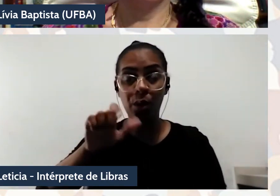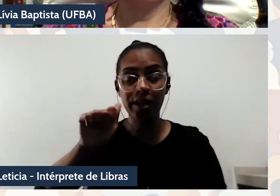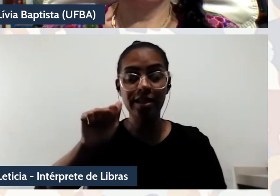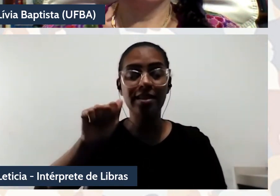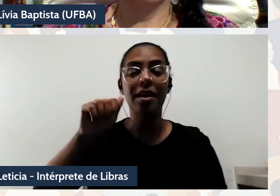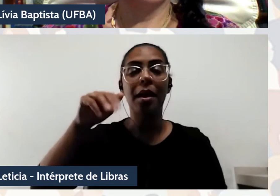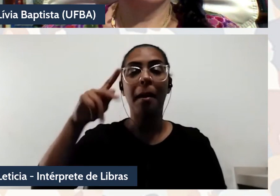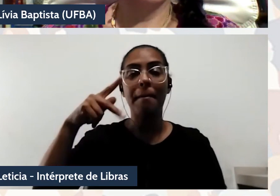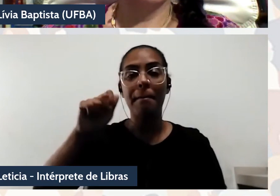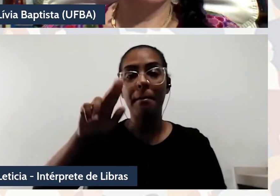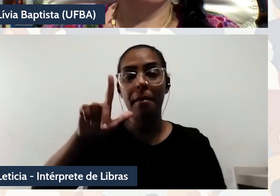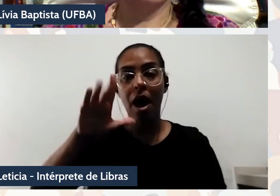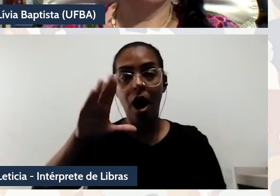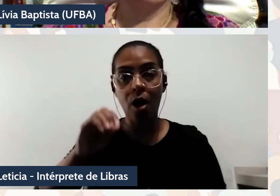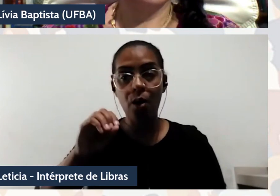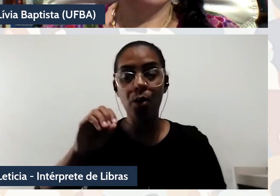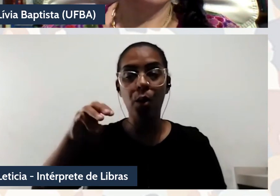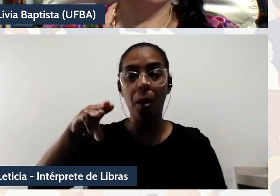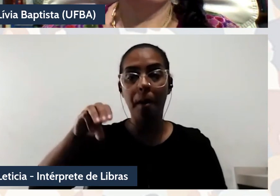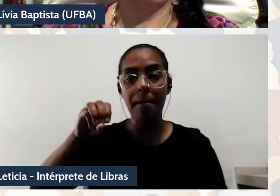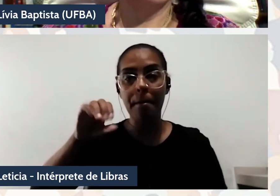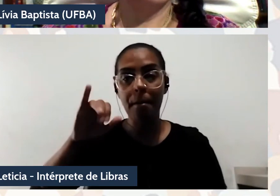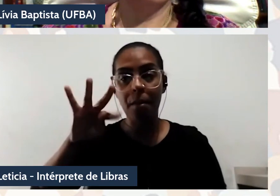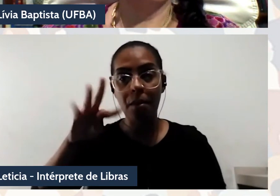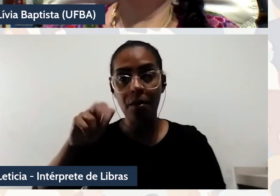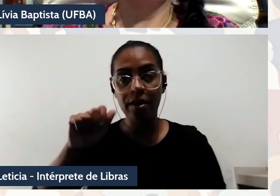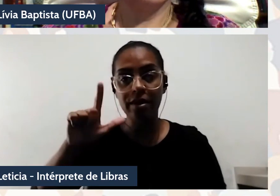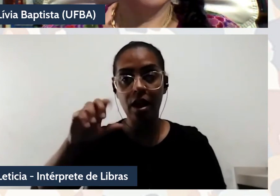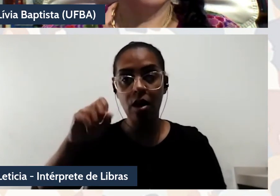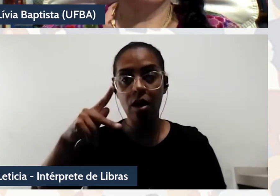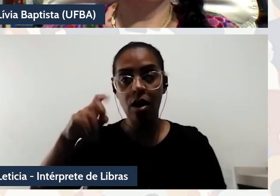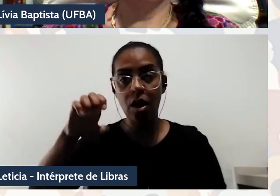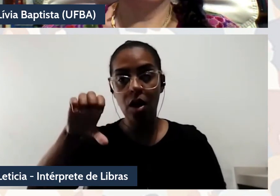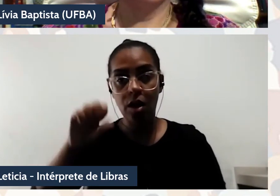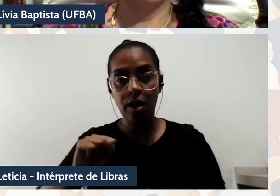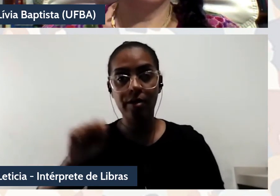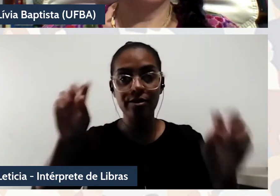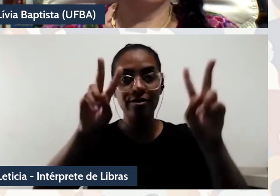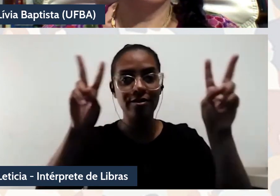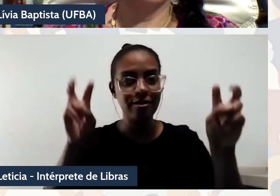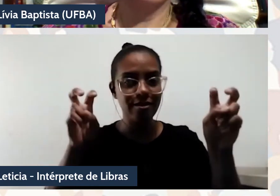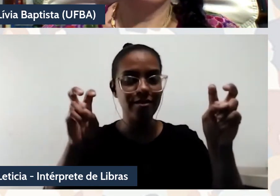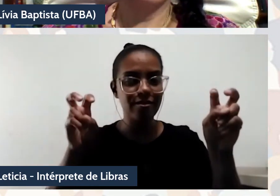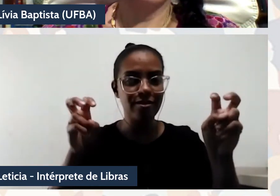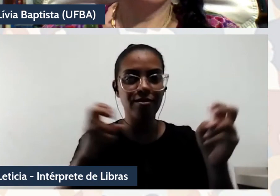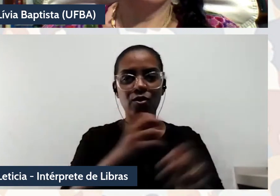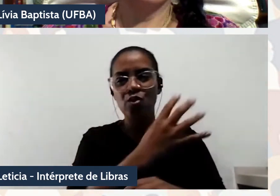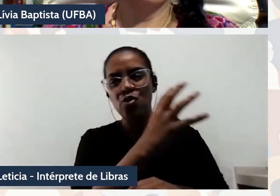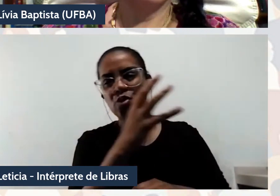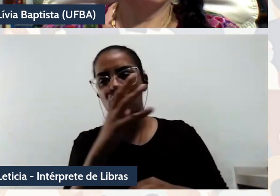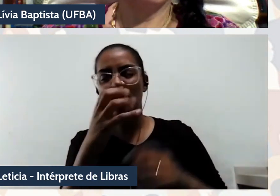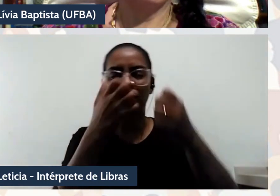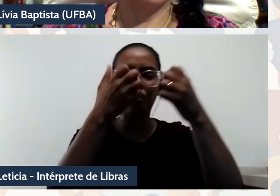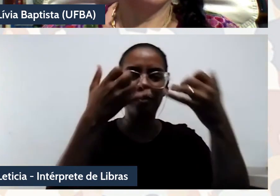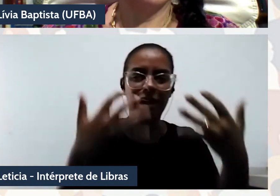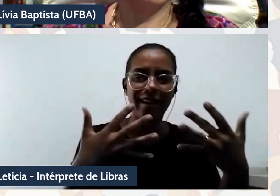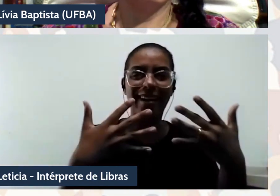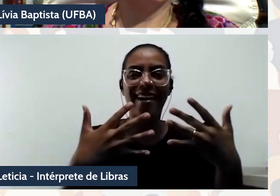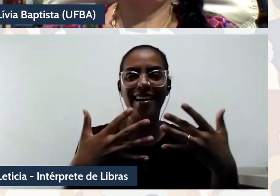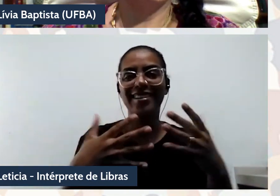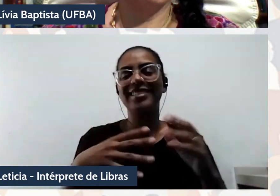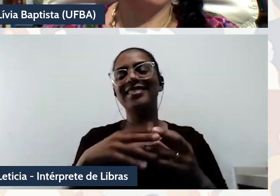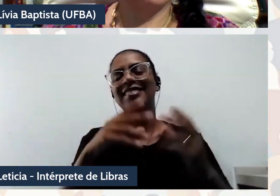sobre desejo, solidão e migração, exercícios escolares em uma paisagem semiótica com práticas homoeróticas.